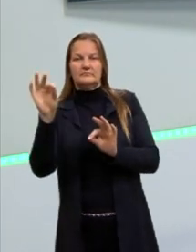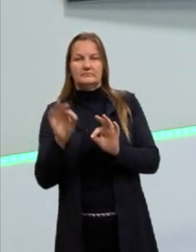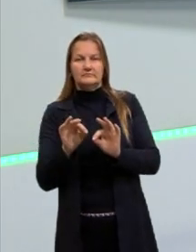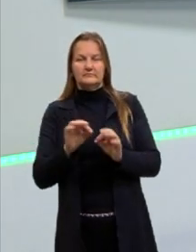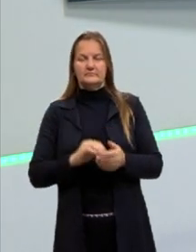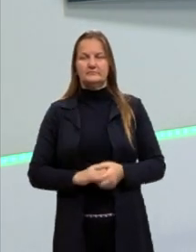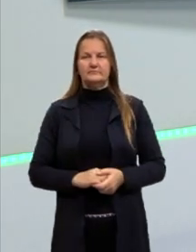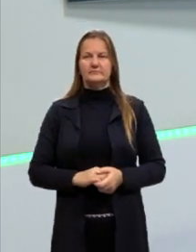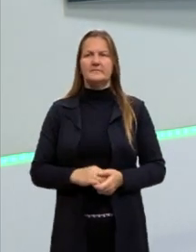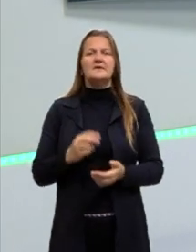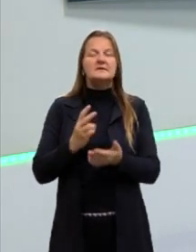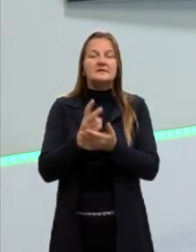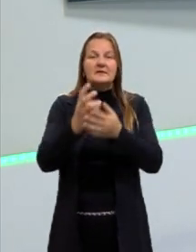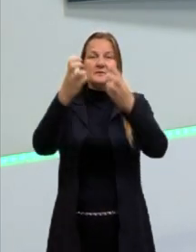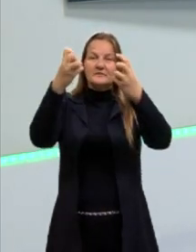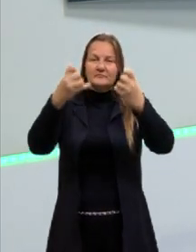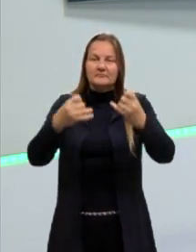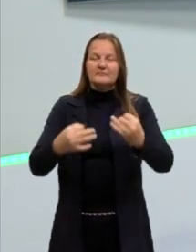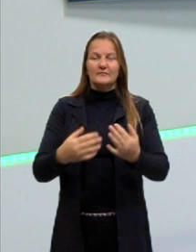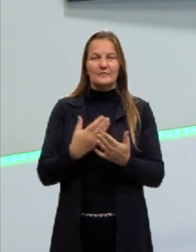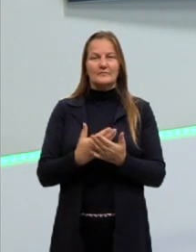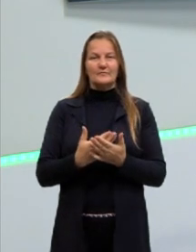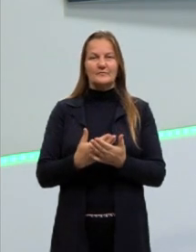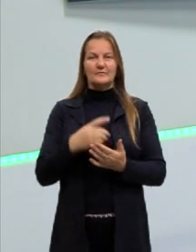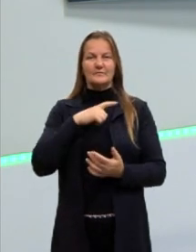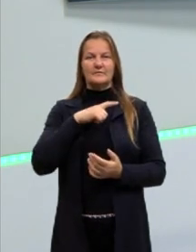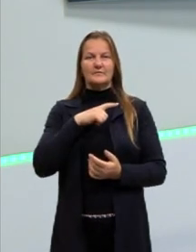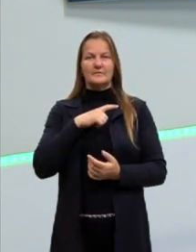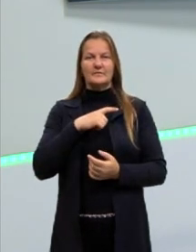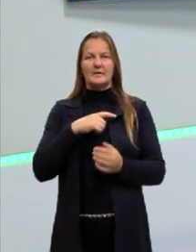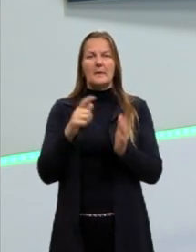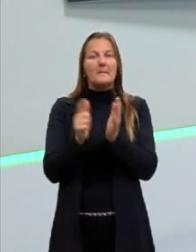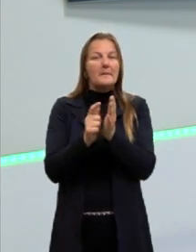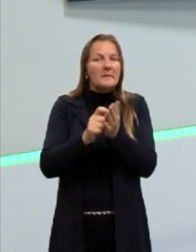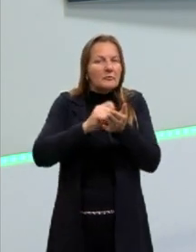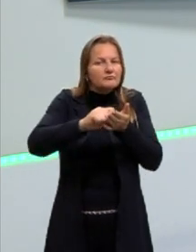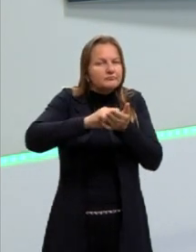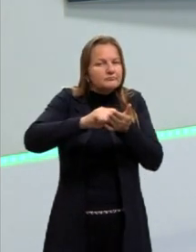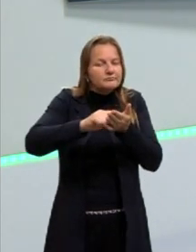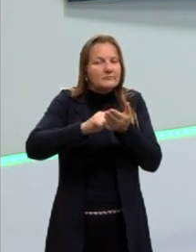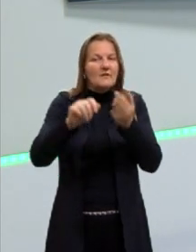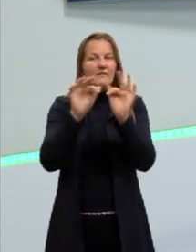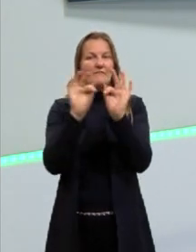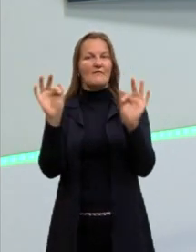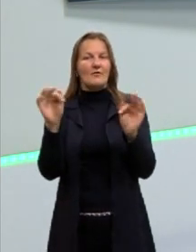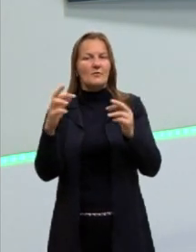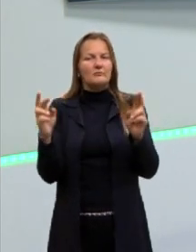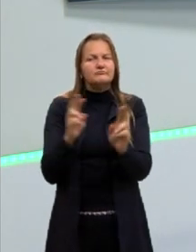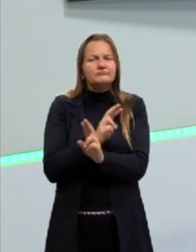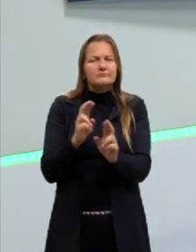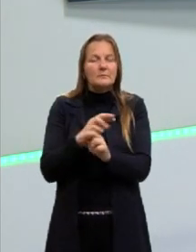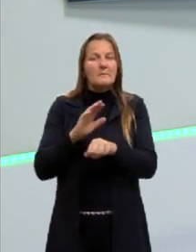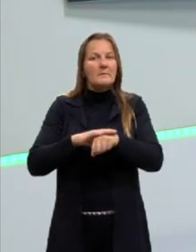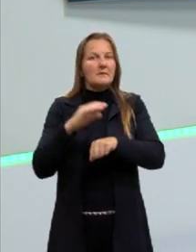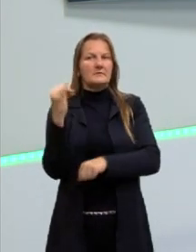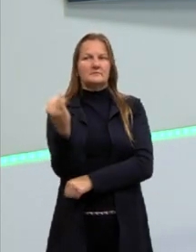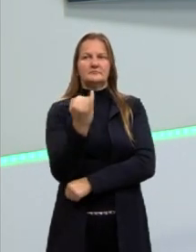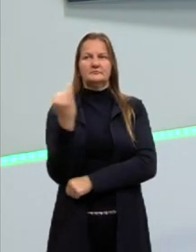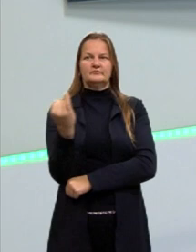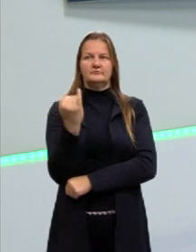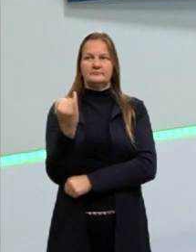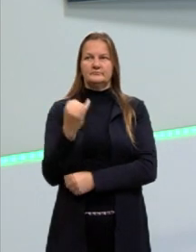Eu sempre digo para vocês nas aulas, né? Tenham ali uma folhinha para anotar as fórmulas, as relações mais importantes.